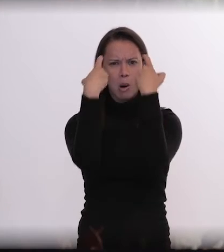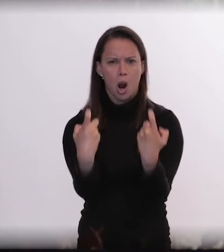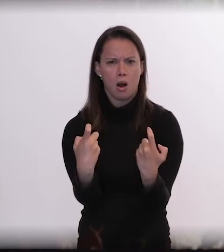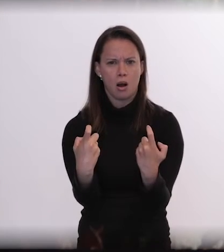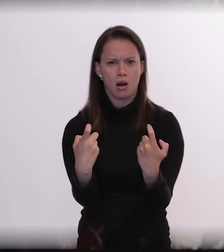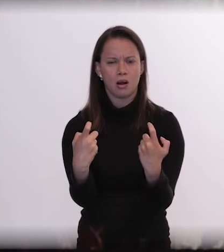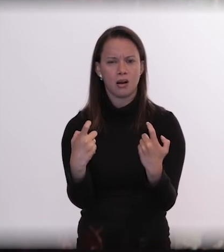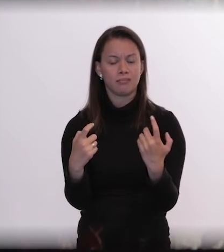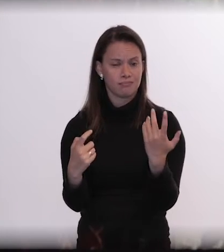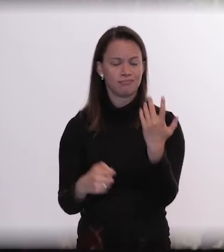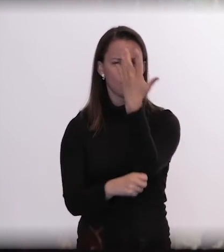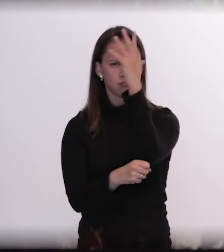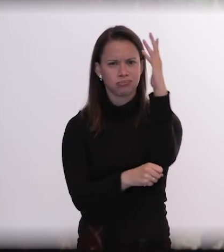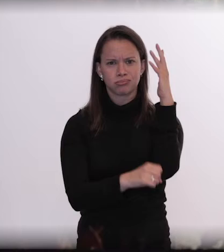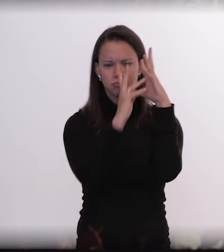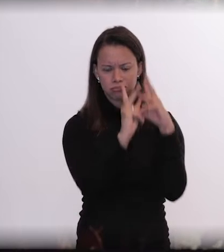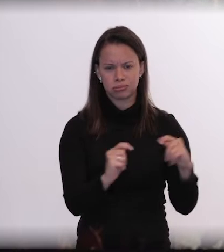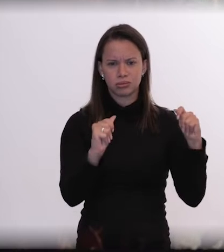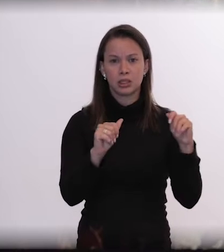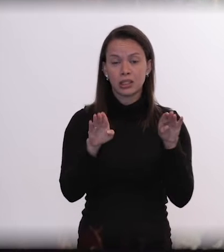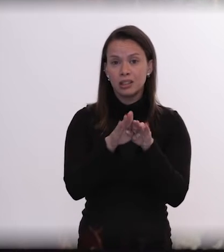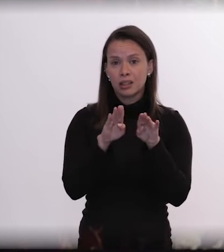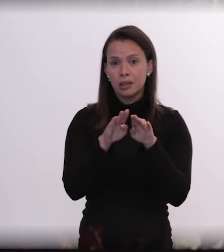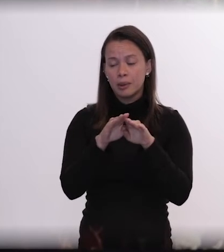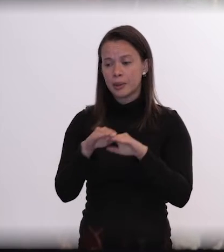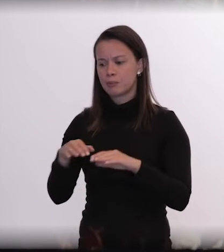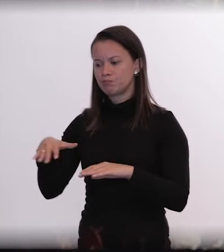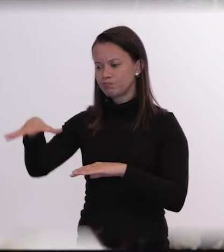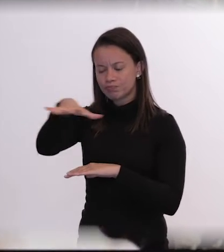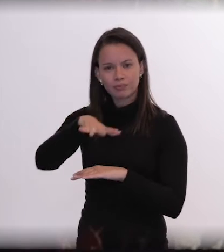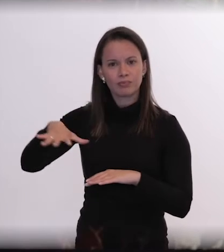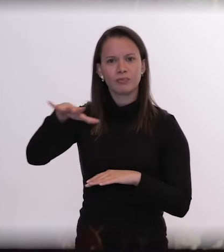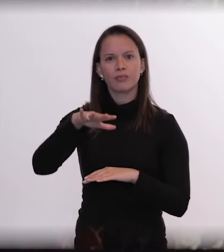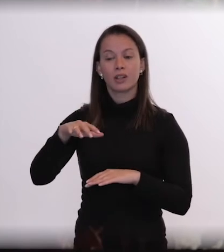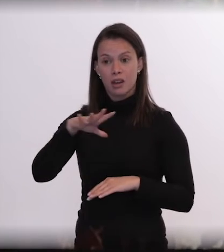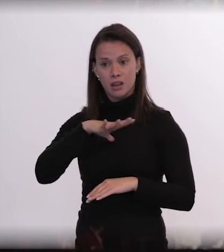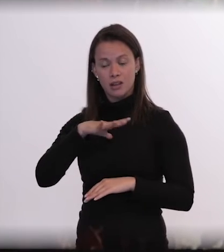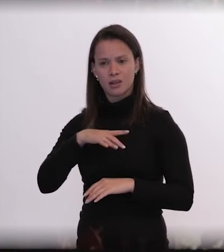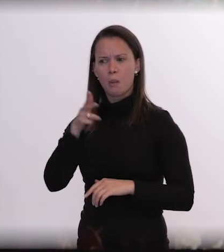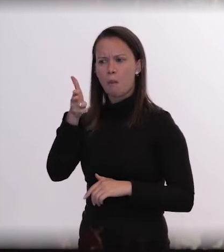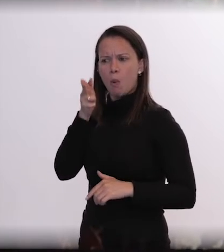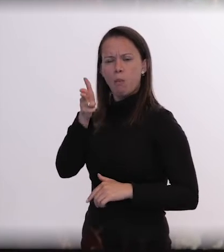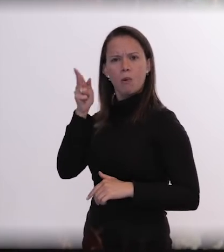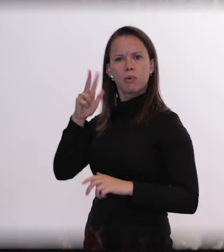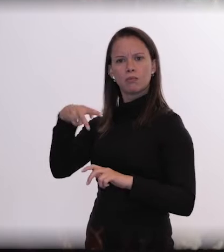da destruição da própria floresta até a violência urbana em que as pessoas são mortas a tiros.